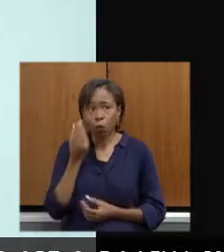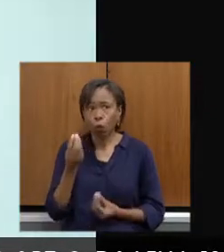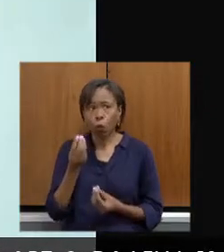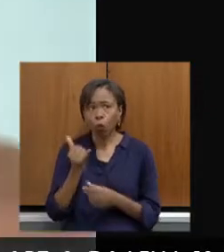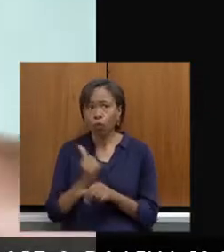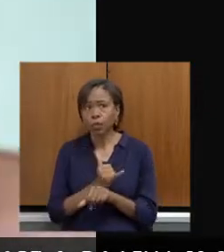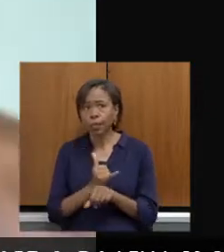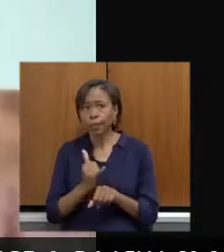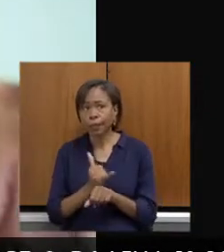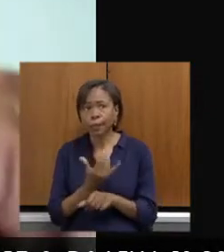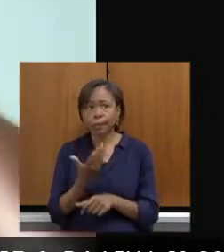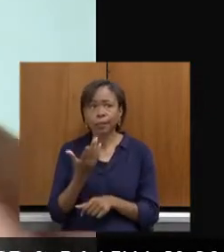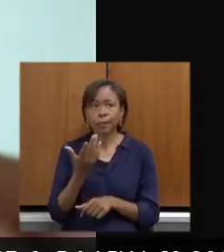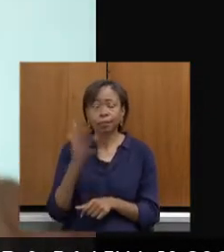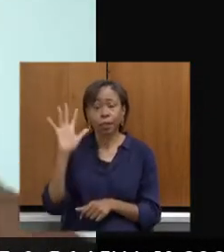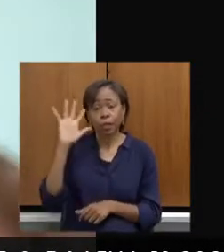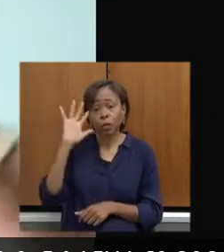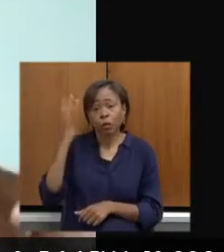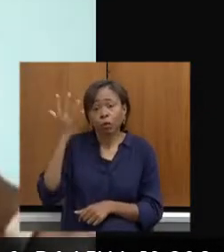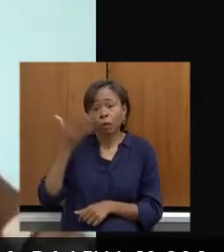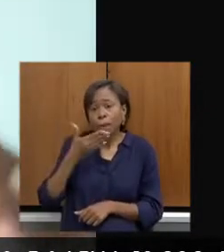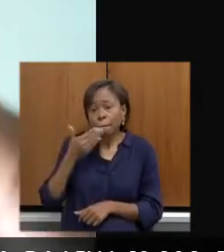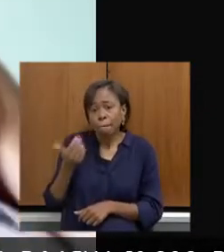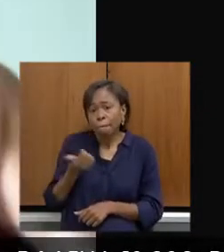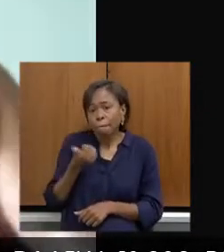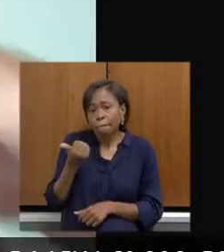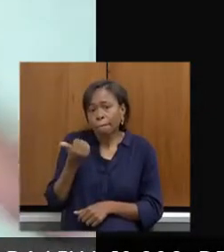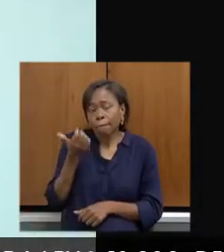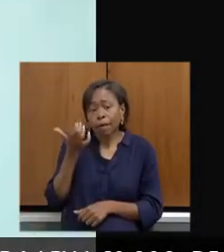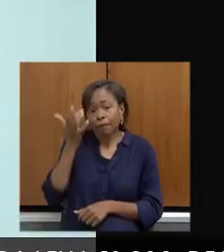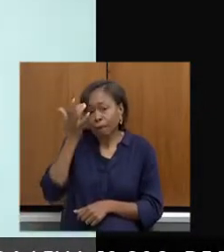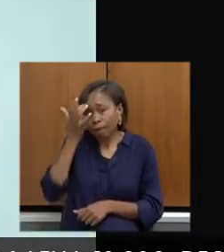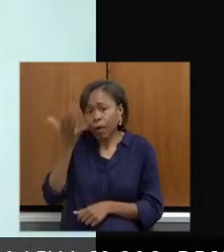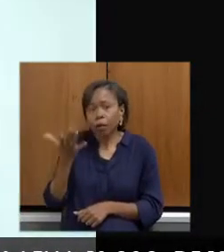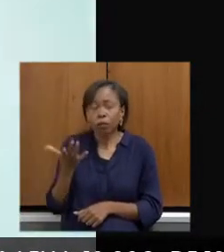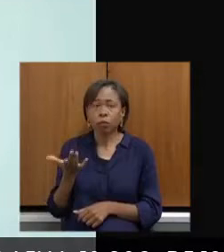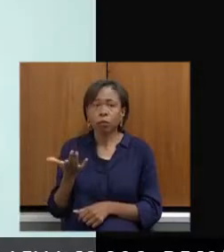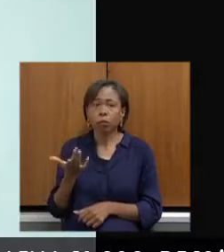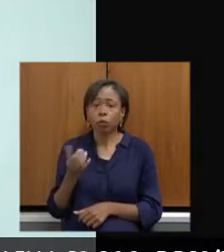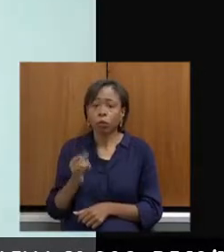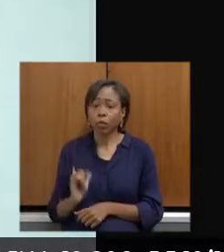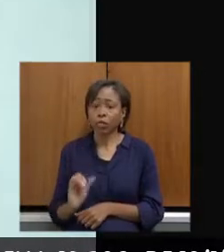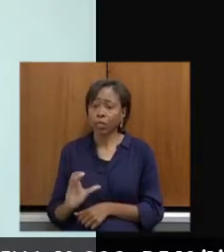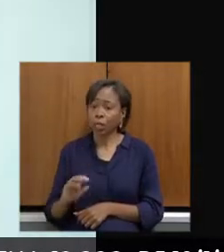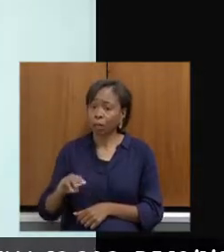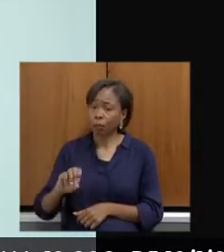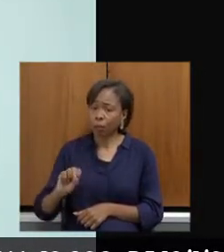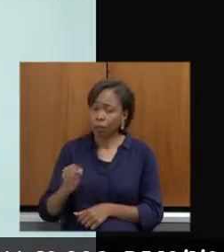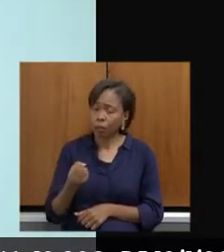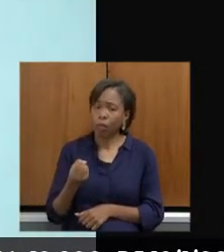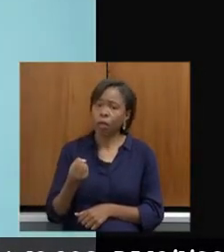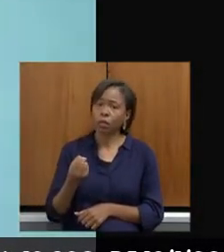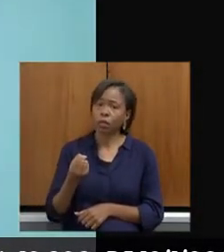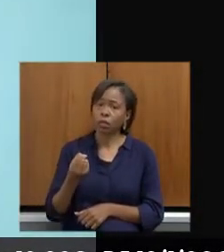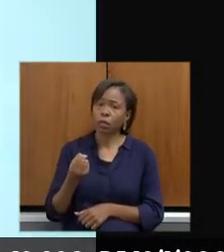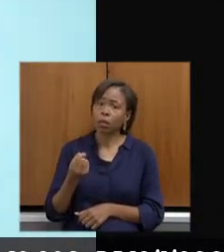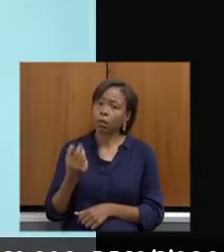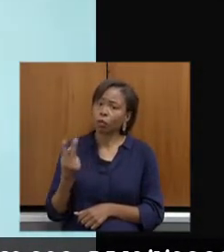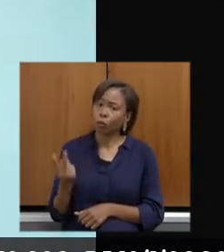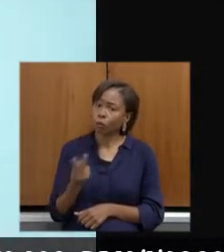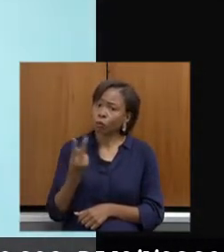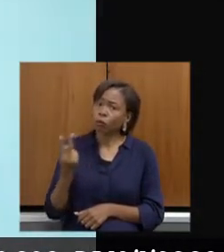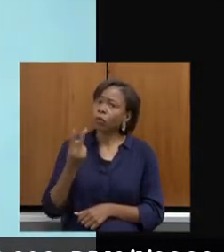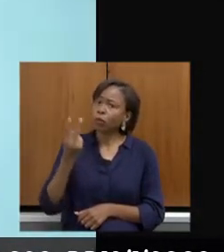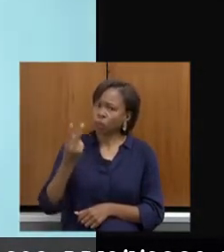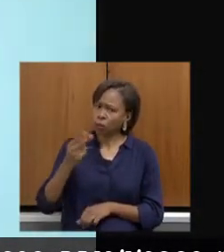prática para que o ICMS seja visto com respeito maior, com admiração maior e ver